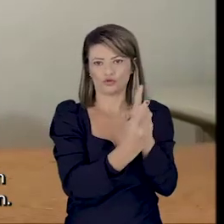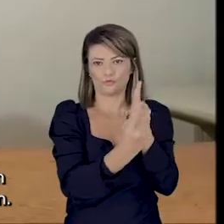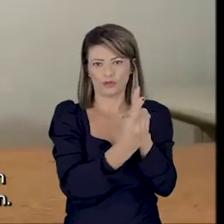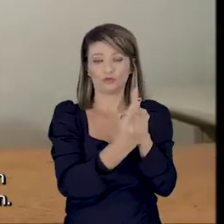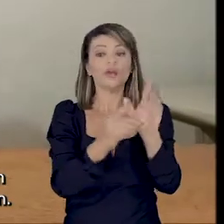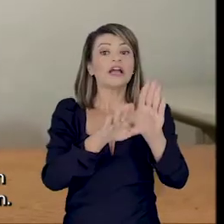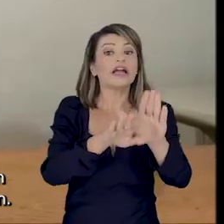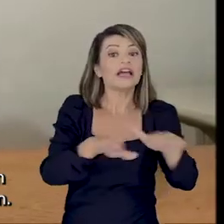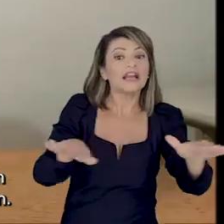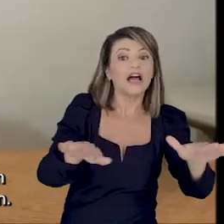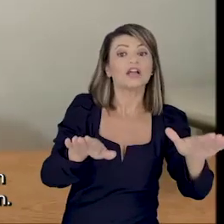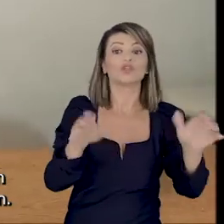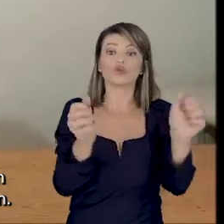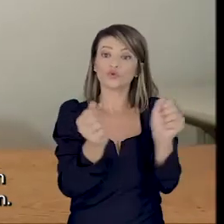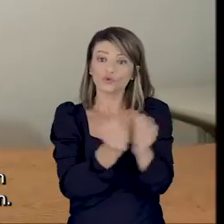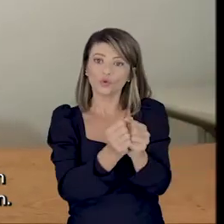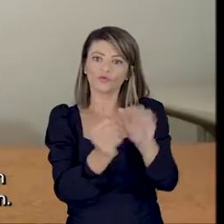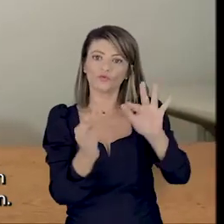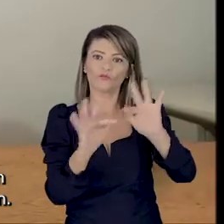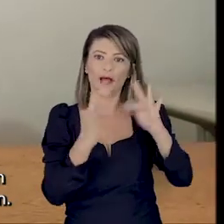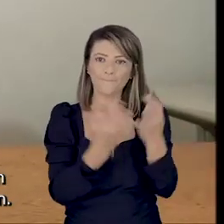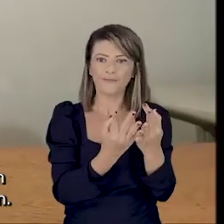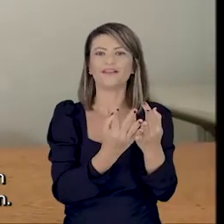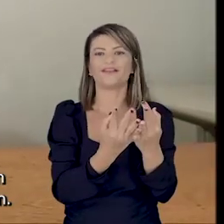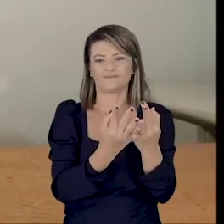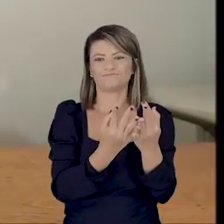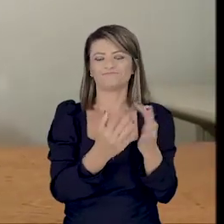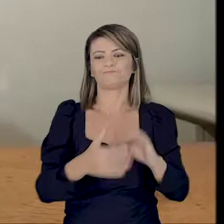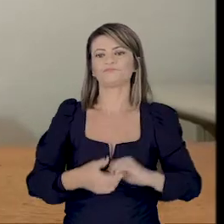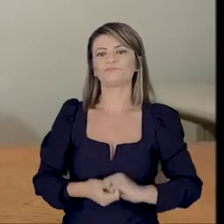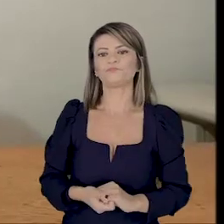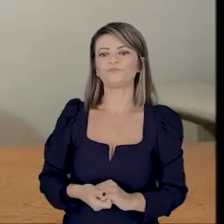as crianças muitas vezes, com o envolvimento das famílias também.